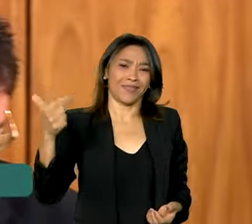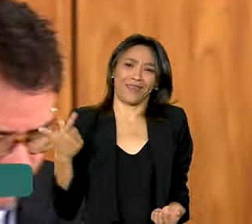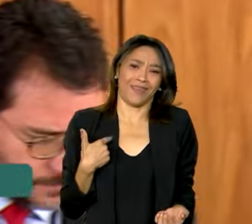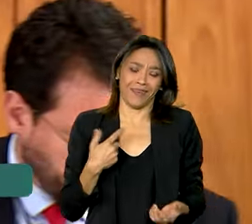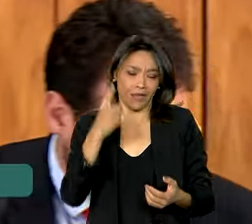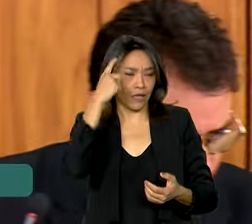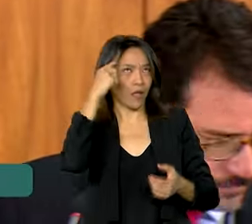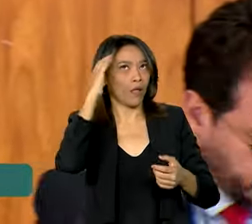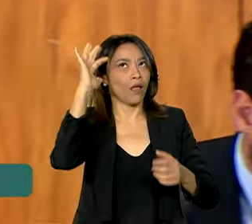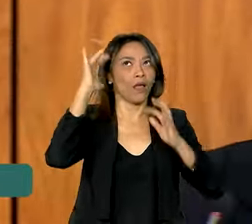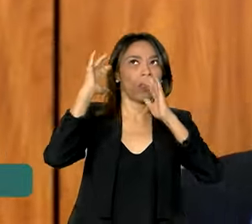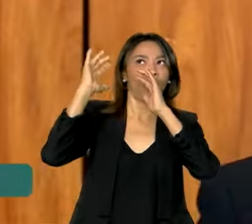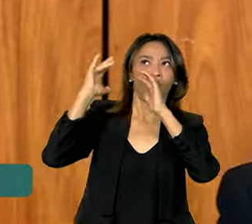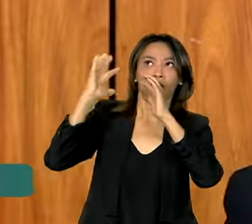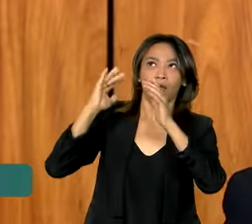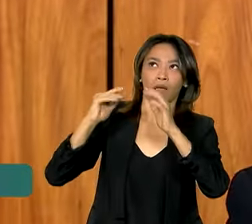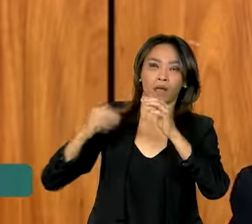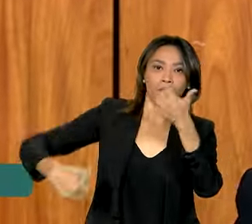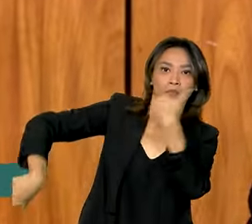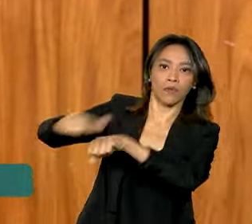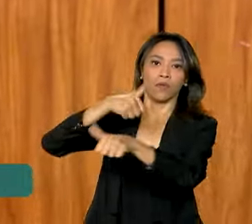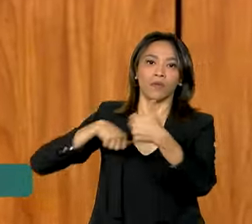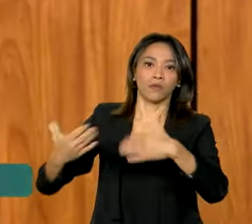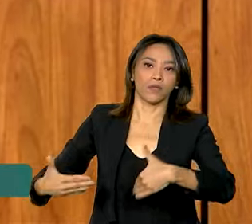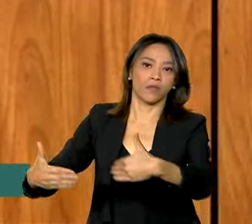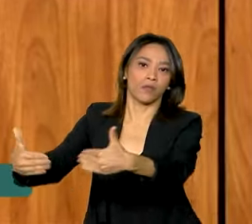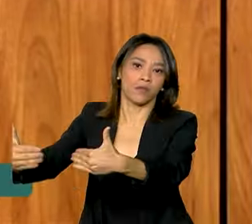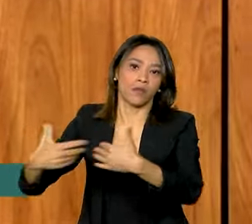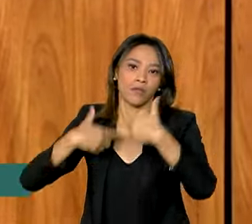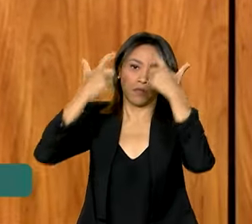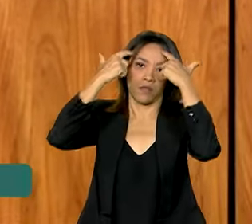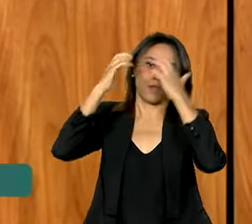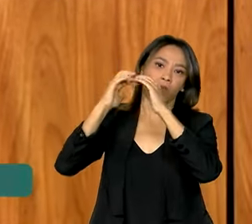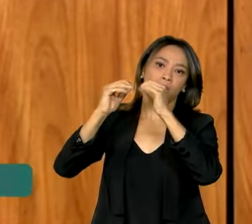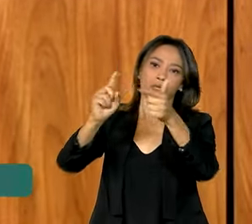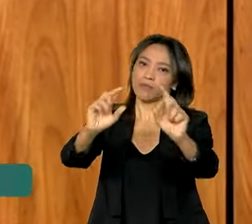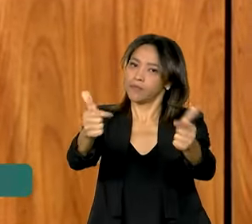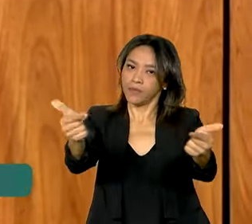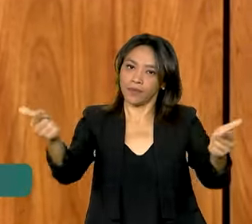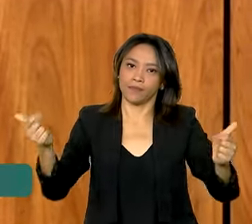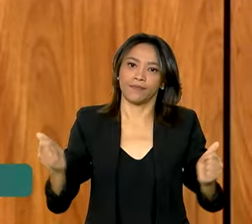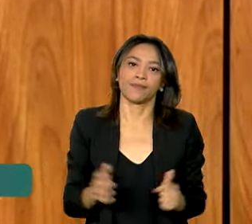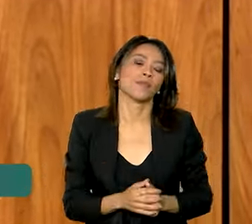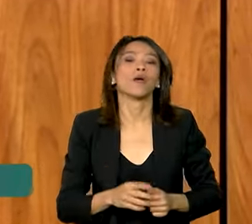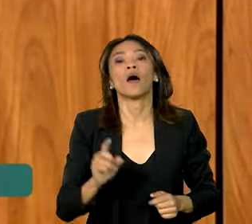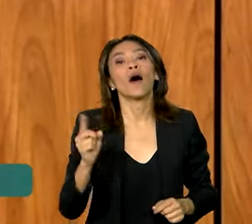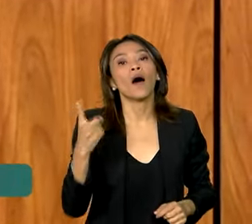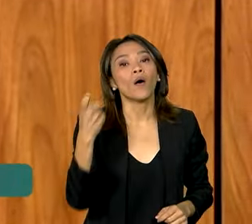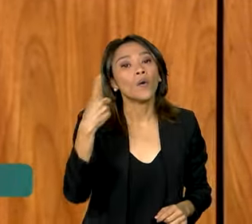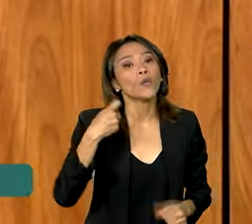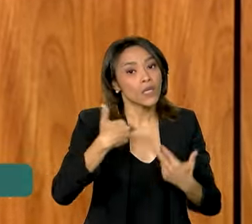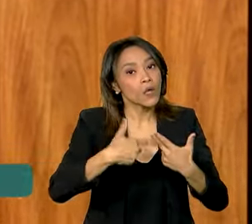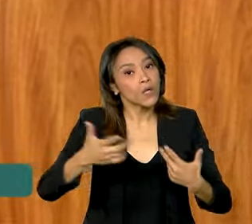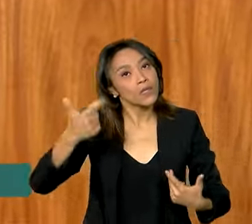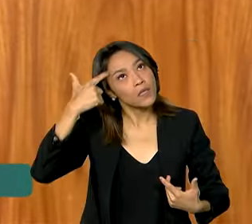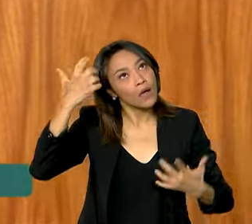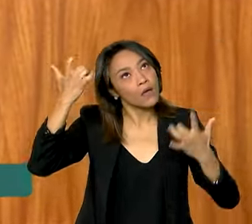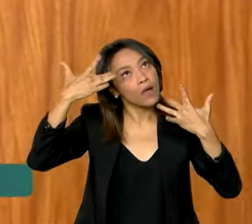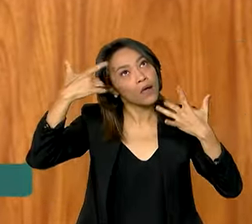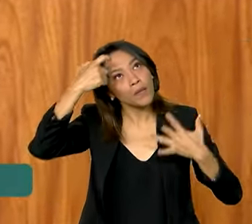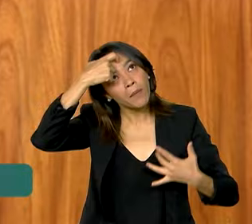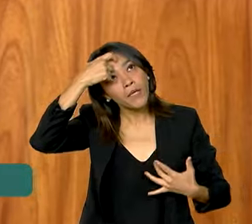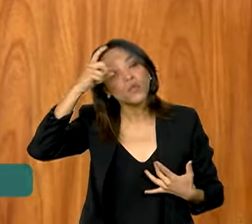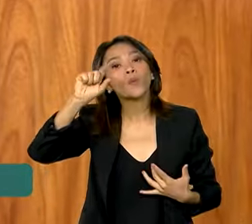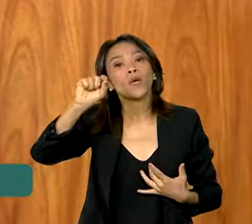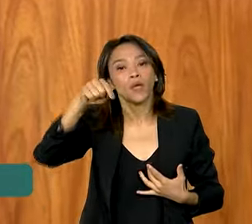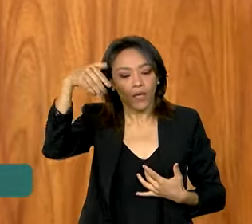previsão de reforma ministerial na minha cabeça nesse instante. A única coisa que existe na minha cabeça é que esse